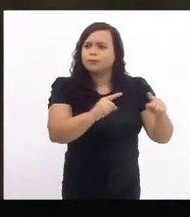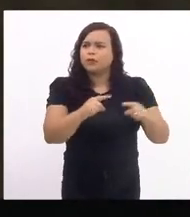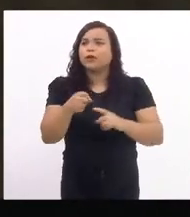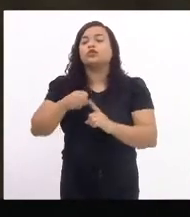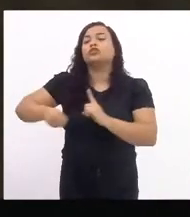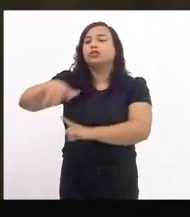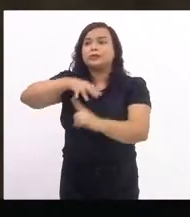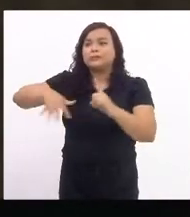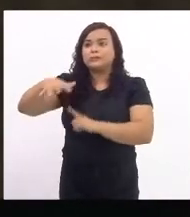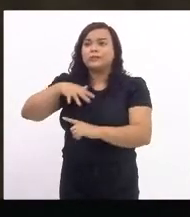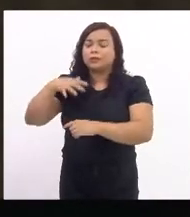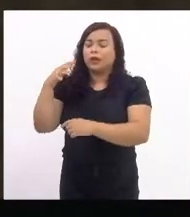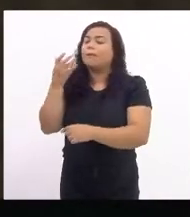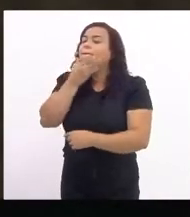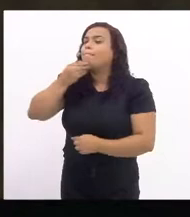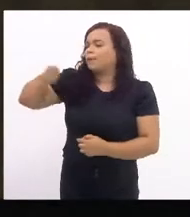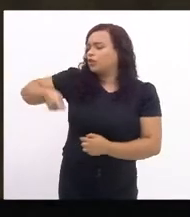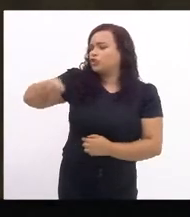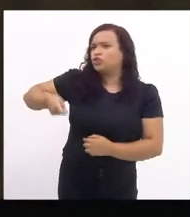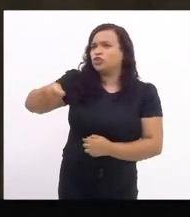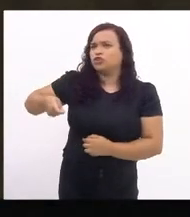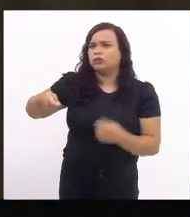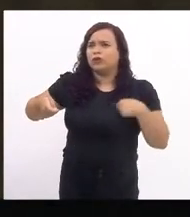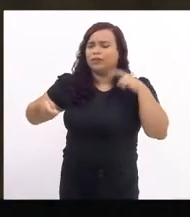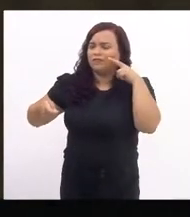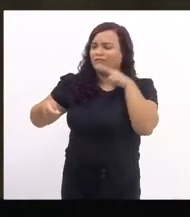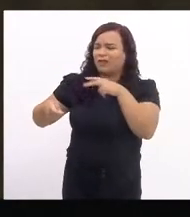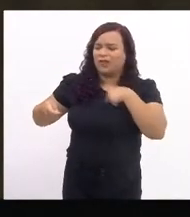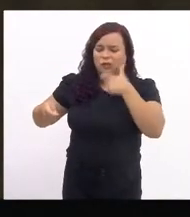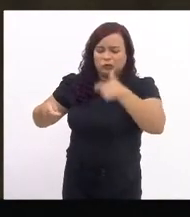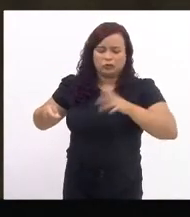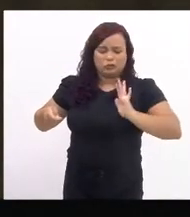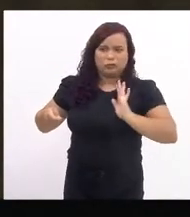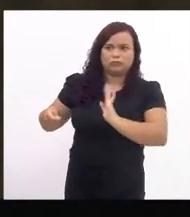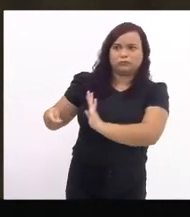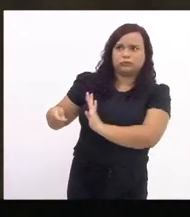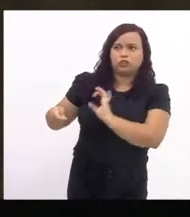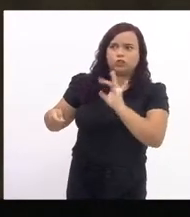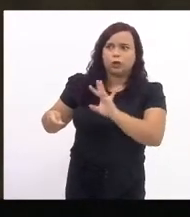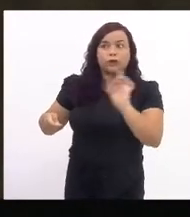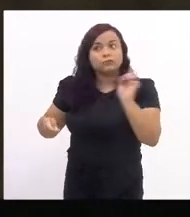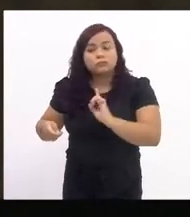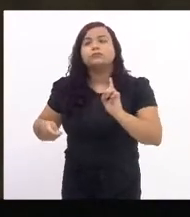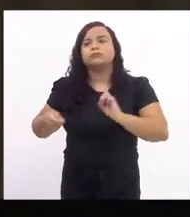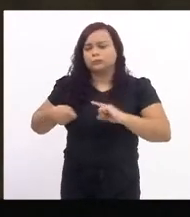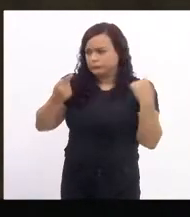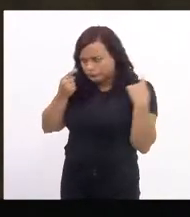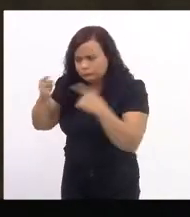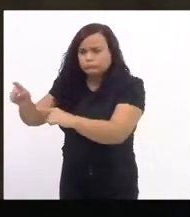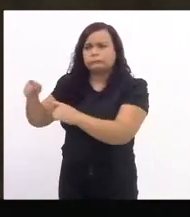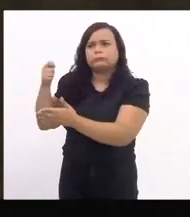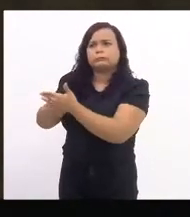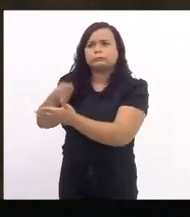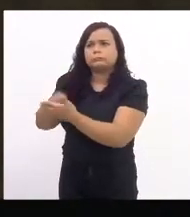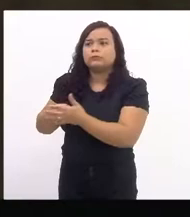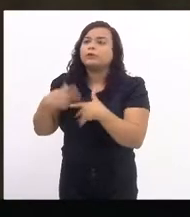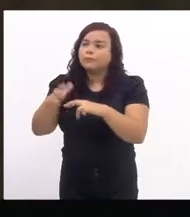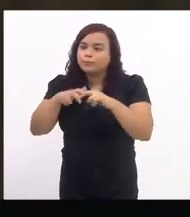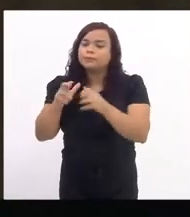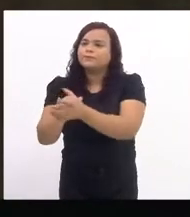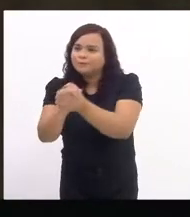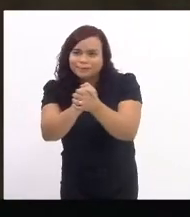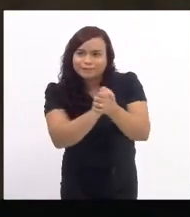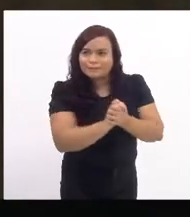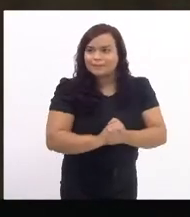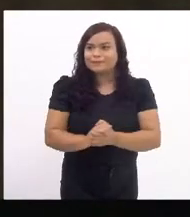É fundamental participar da luta antimachista. Portanto, faço aqui essa saudação, cumprimento aqui todo mundo na figura de uma